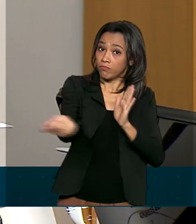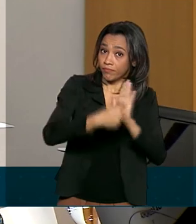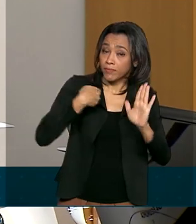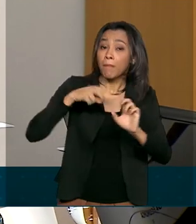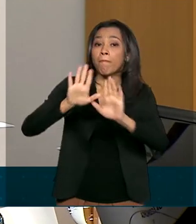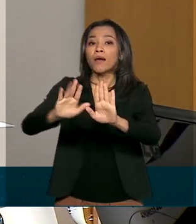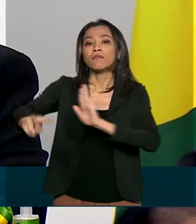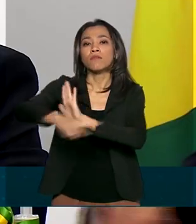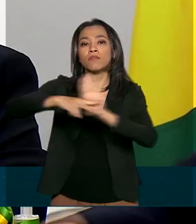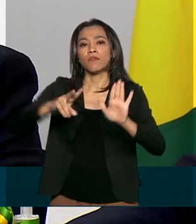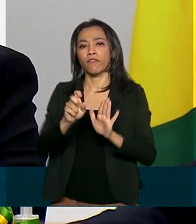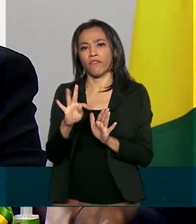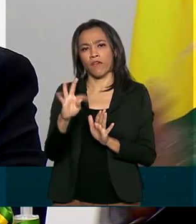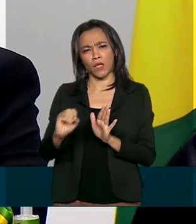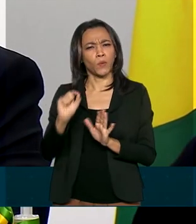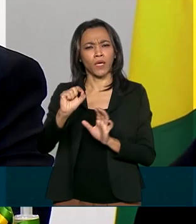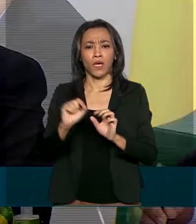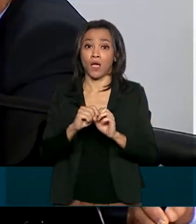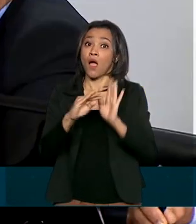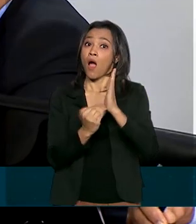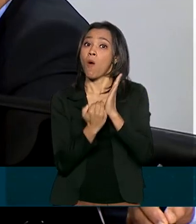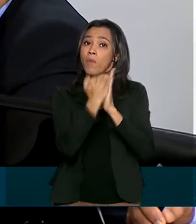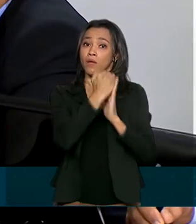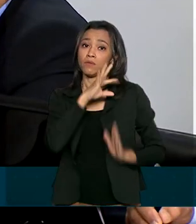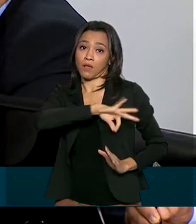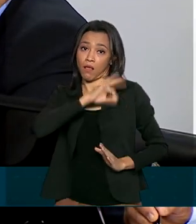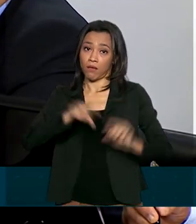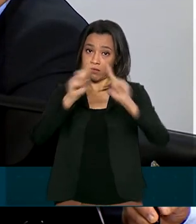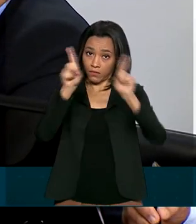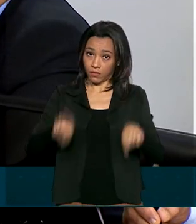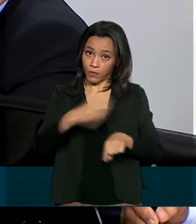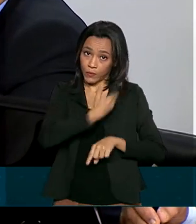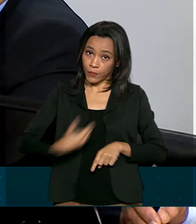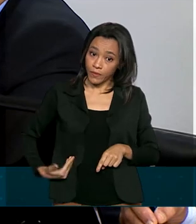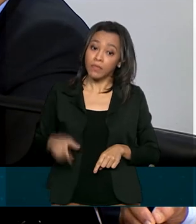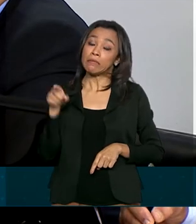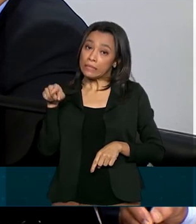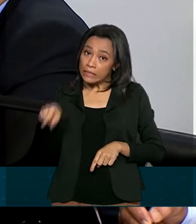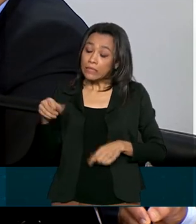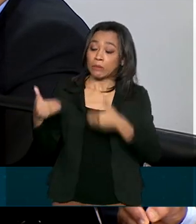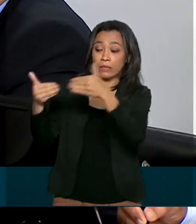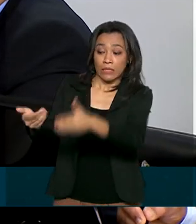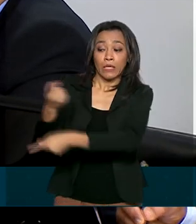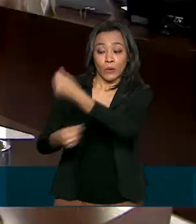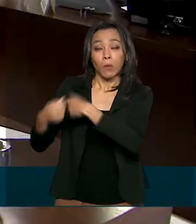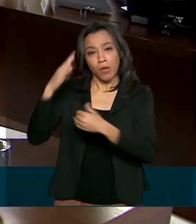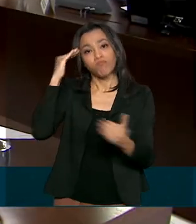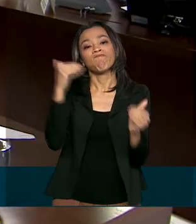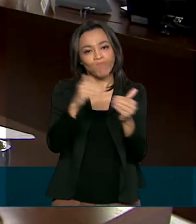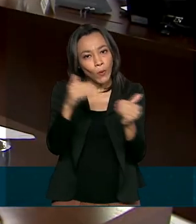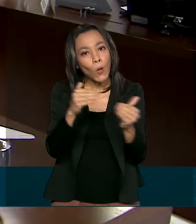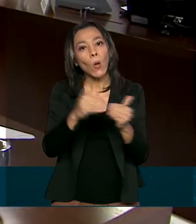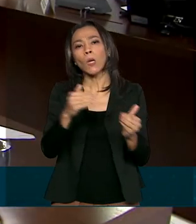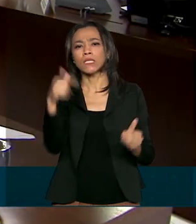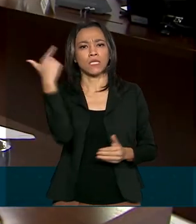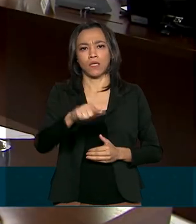parte que permite o reajuste dos servidores públicos. E a equipe econômica do governo federal já vem defendendo esse veto, mantendo os servidores públicos